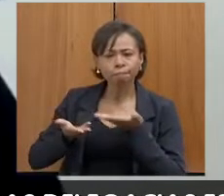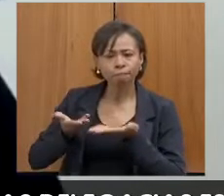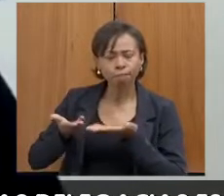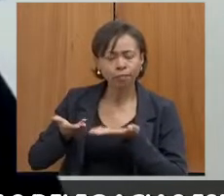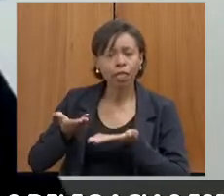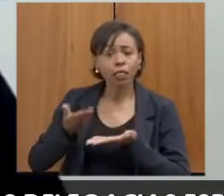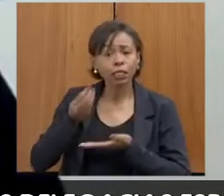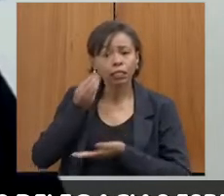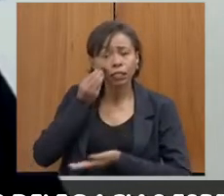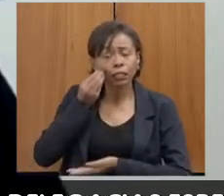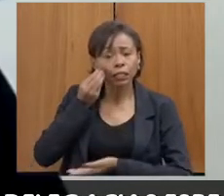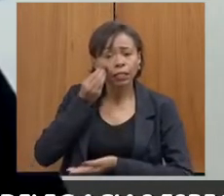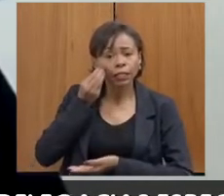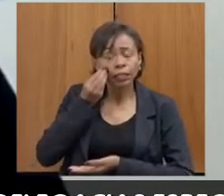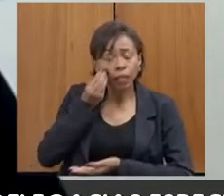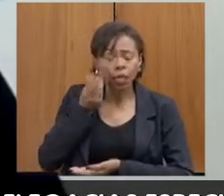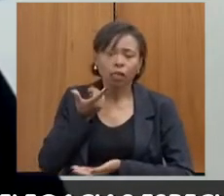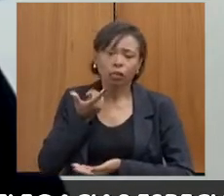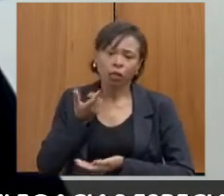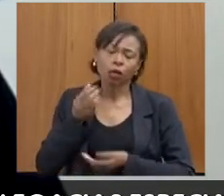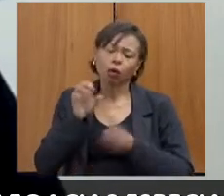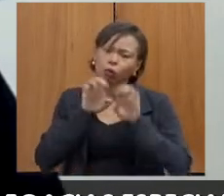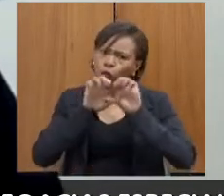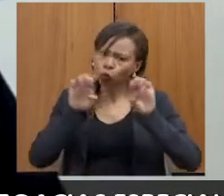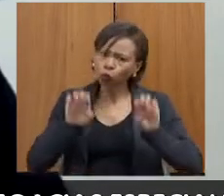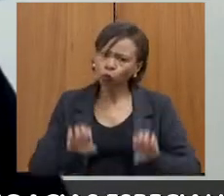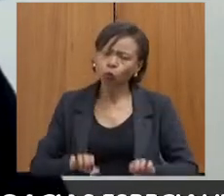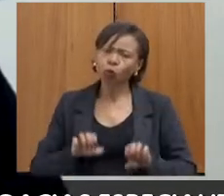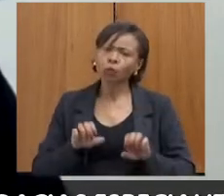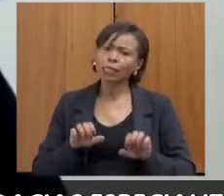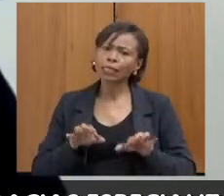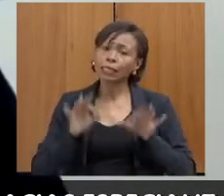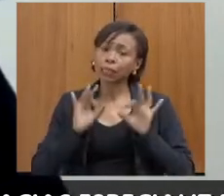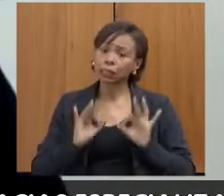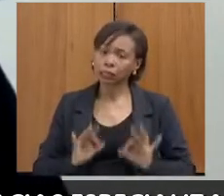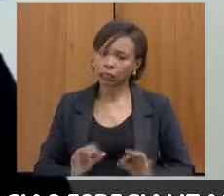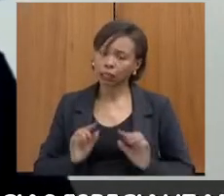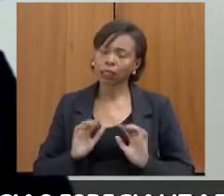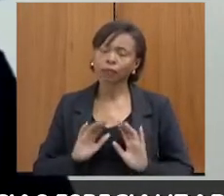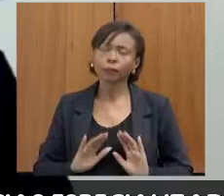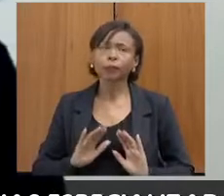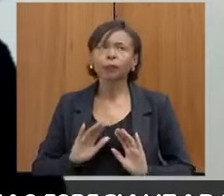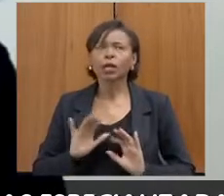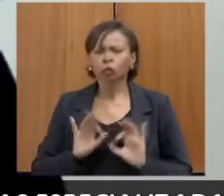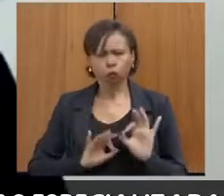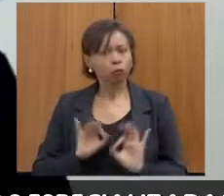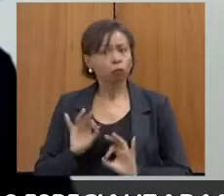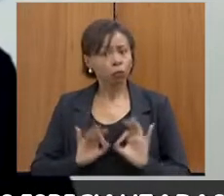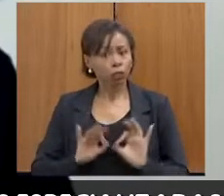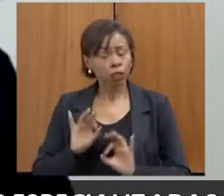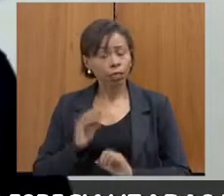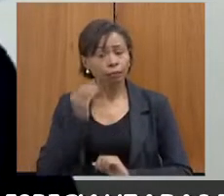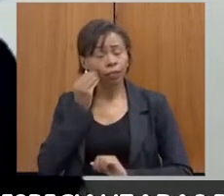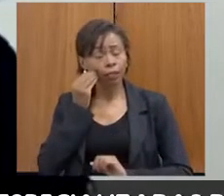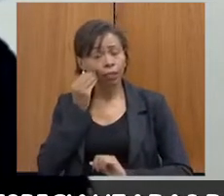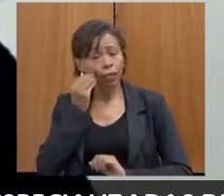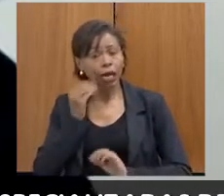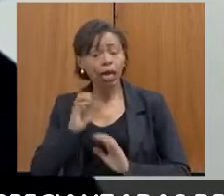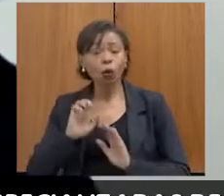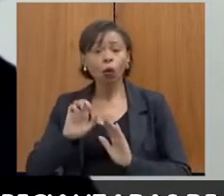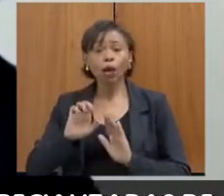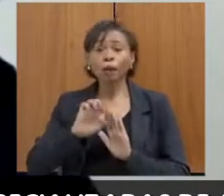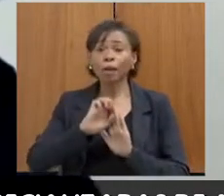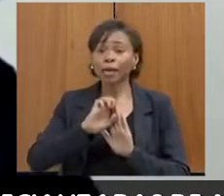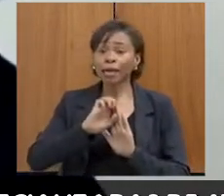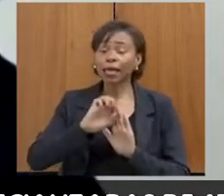estrutura adequada. Nós fizemos aqui alguns projetos para conseguirmos emenda parlamentar para montarmos uma